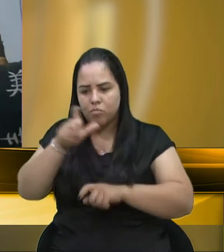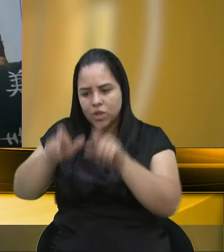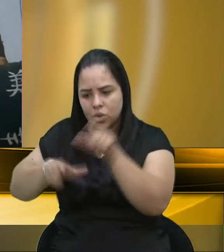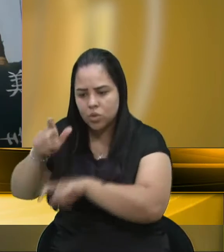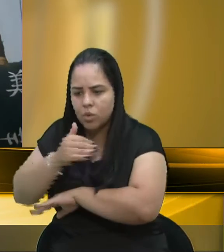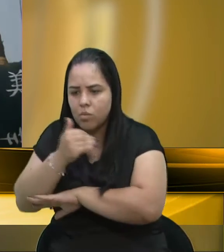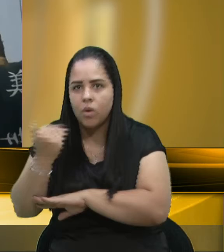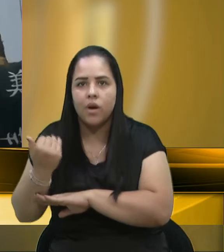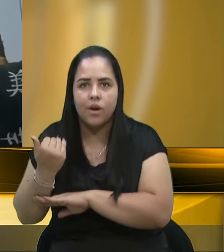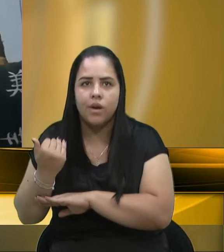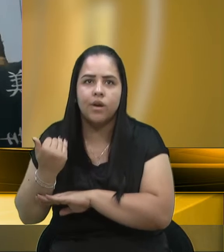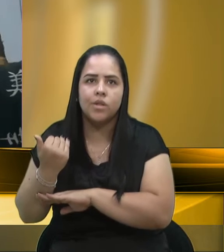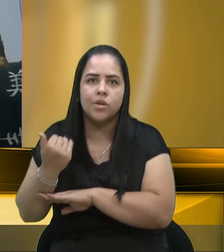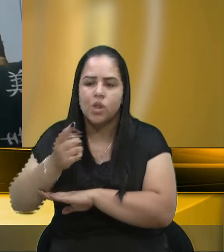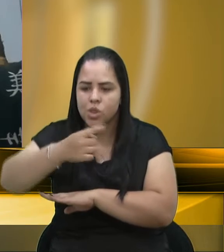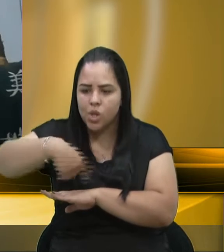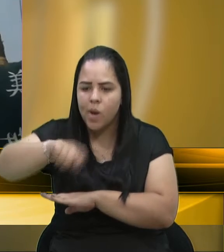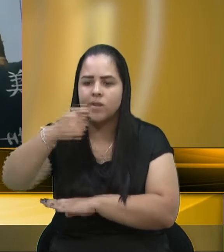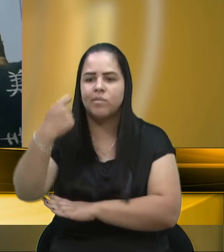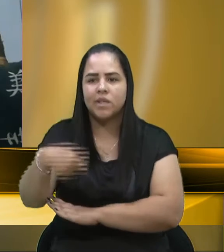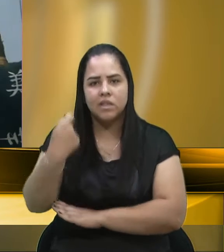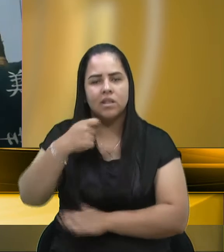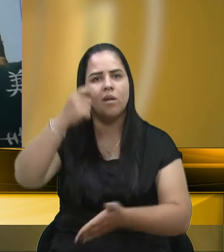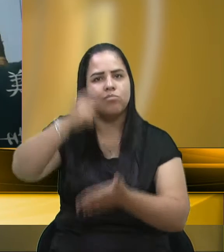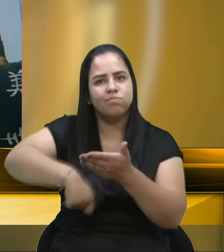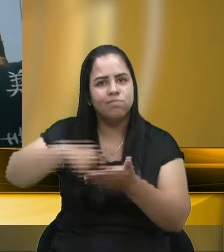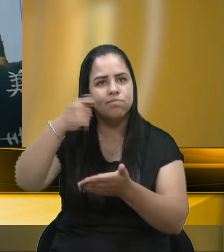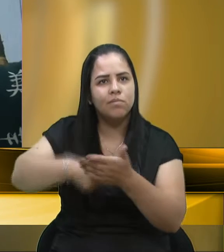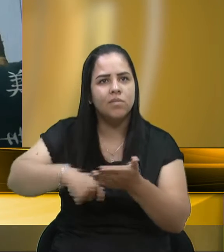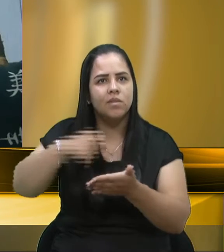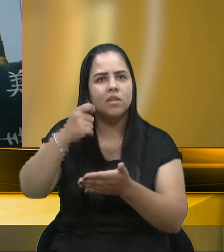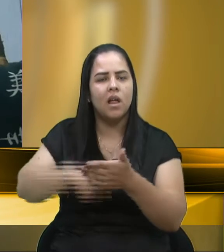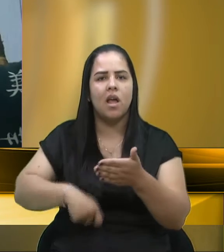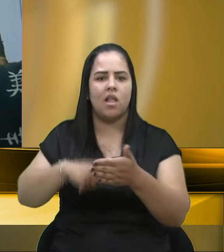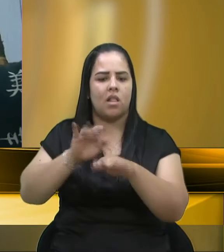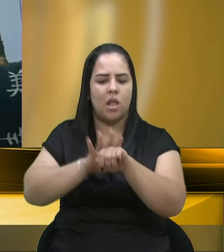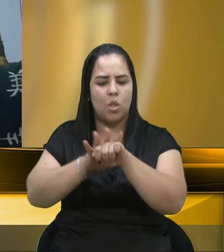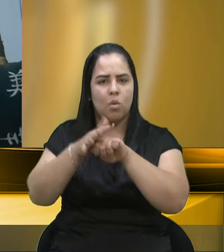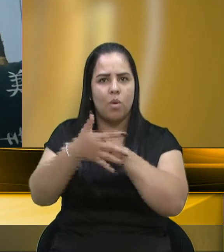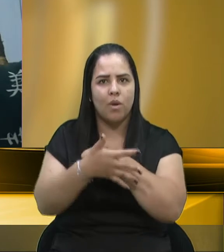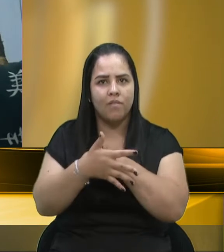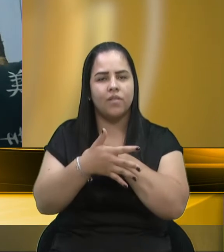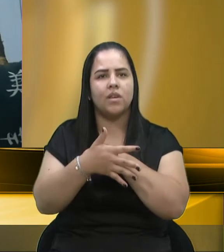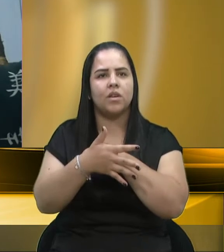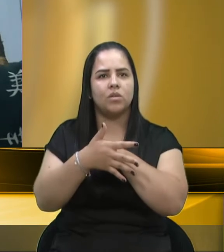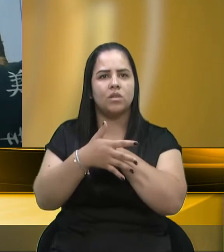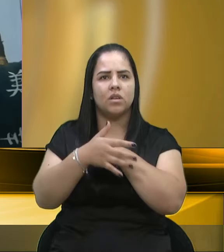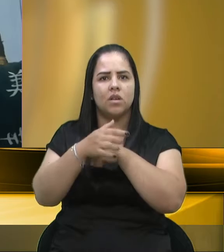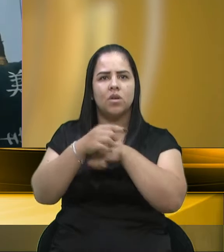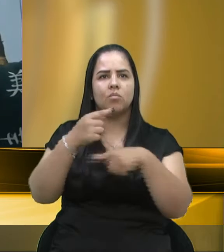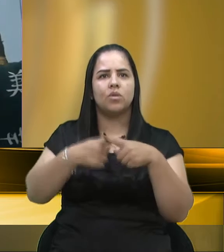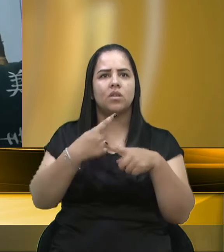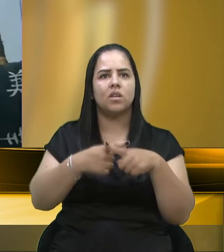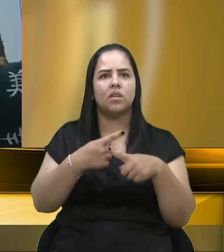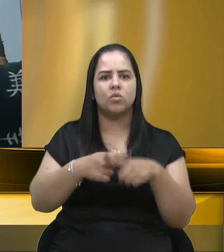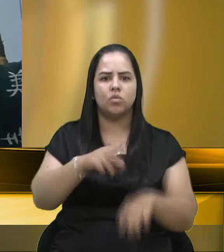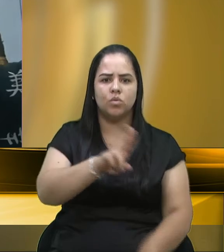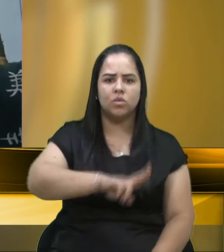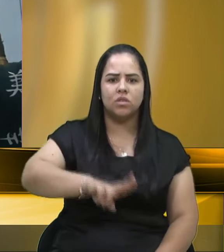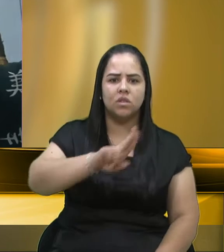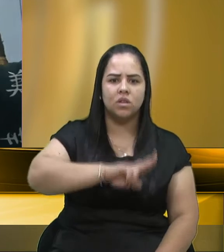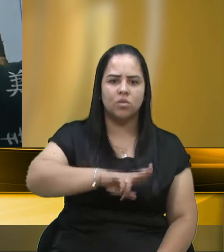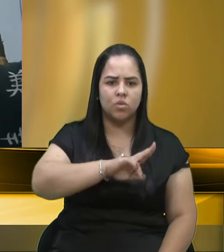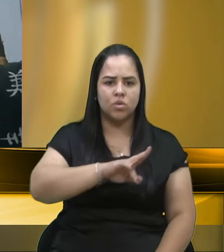precisamos combater agora essa questão dessa doença. Nós estamos usando a doença para matar outro povo.